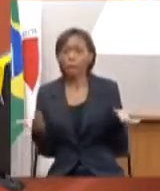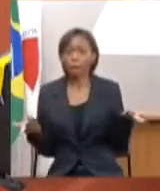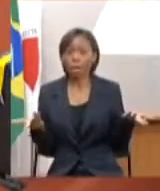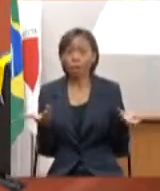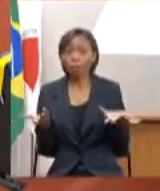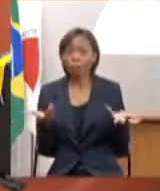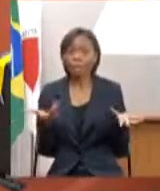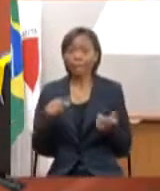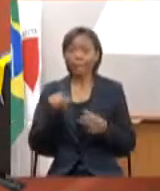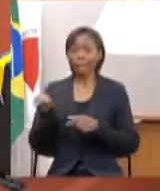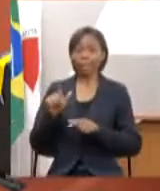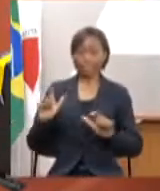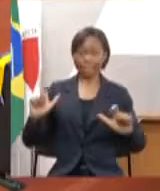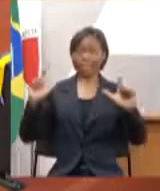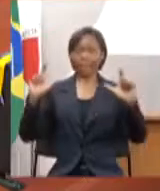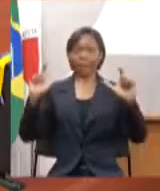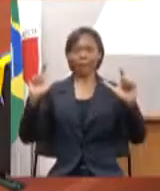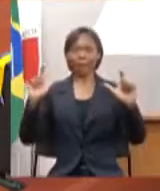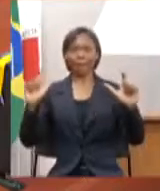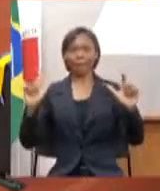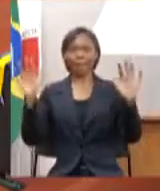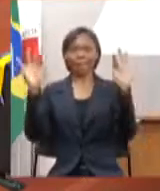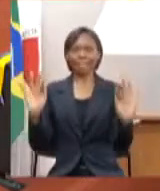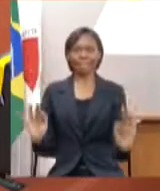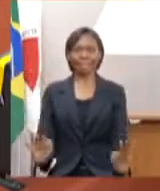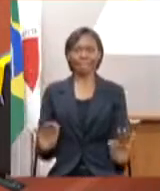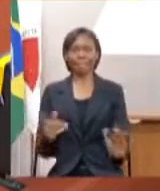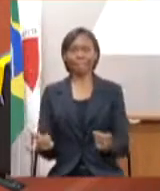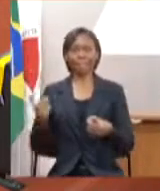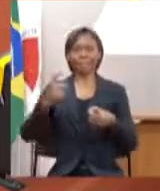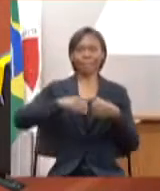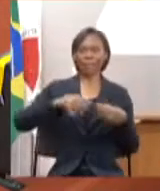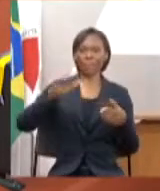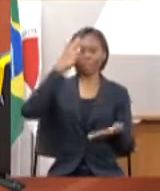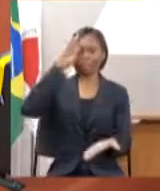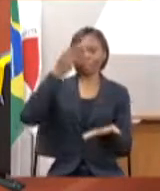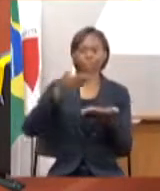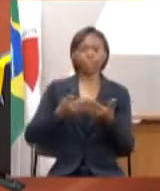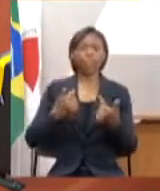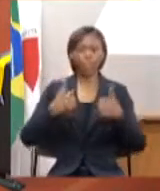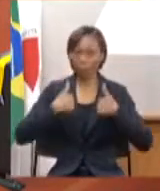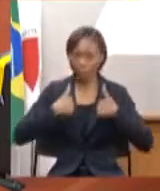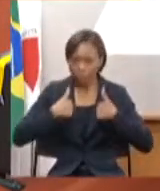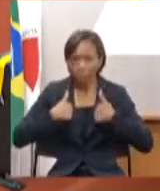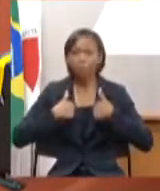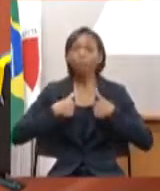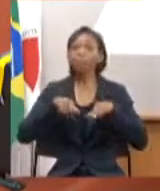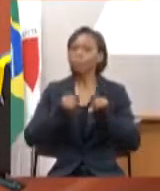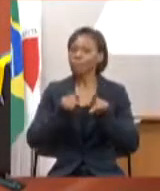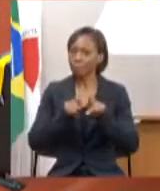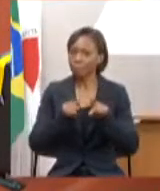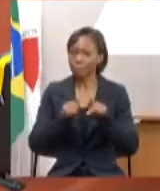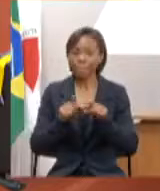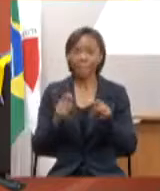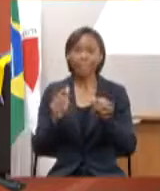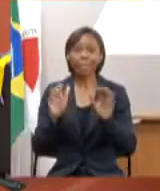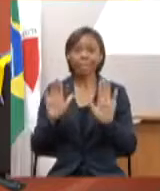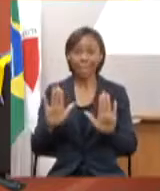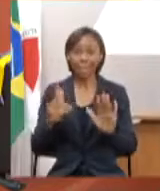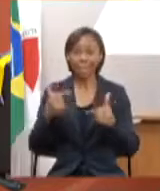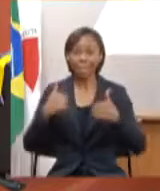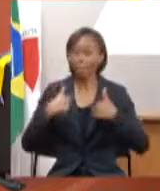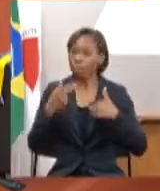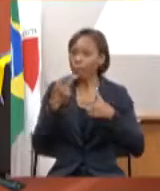olhos brilham eles voltam com confiança eu sou um dos que sempre falo com eles olha calma